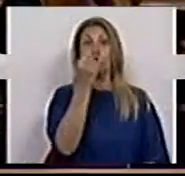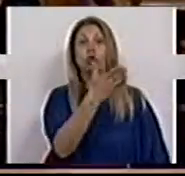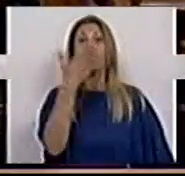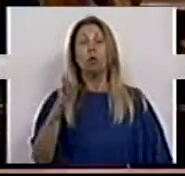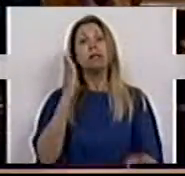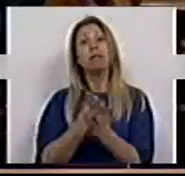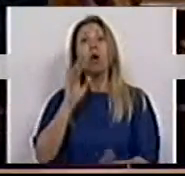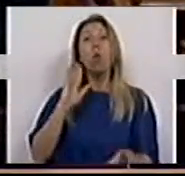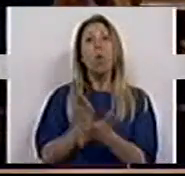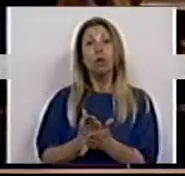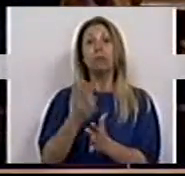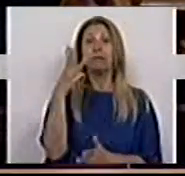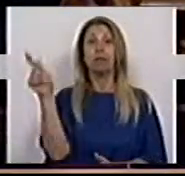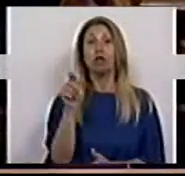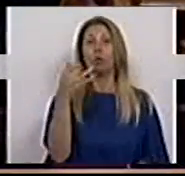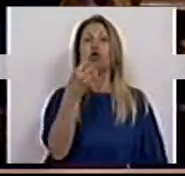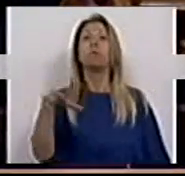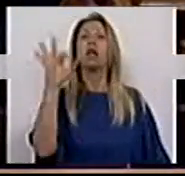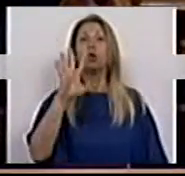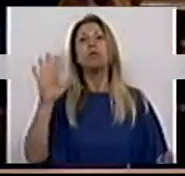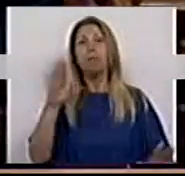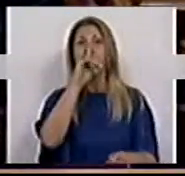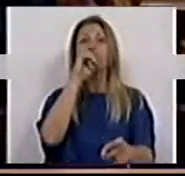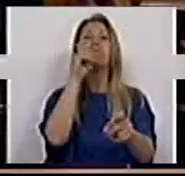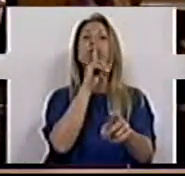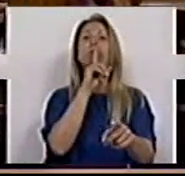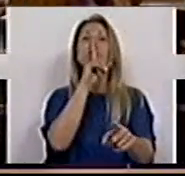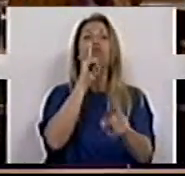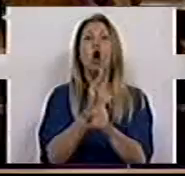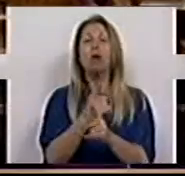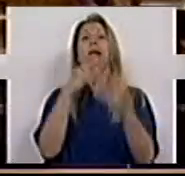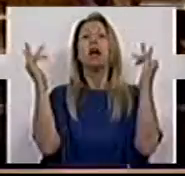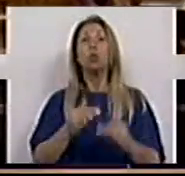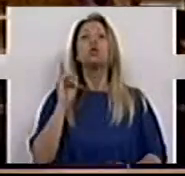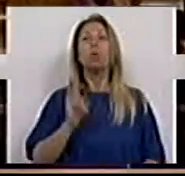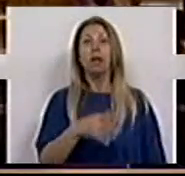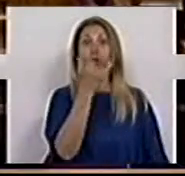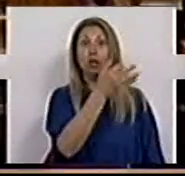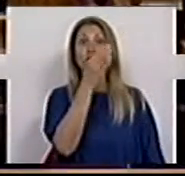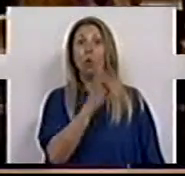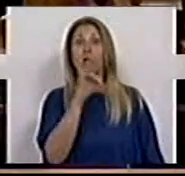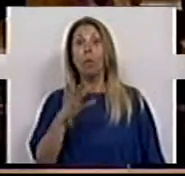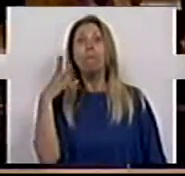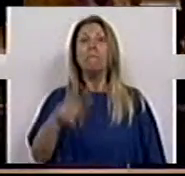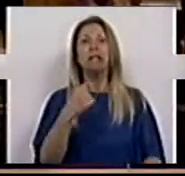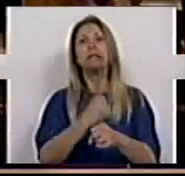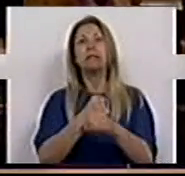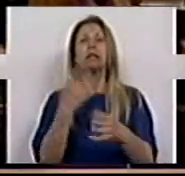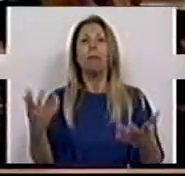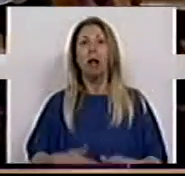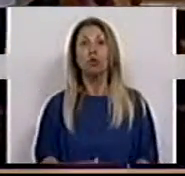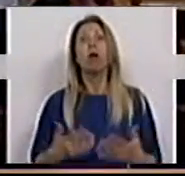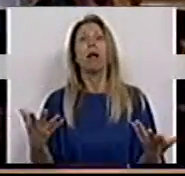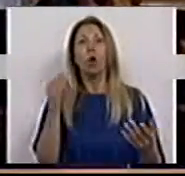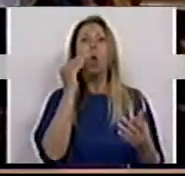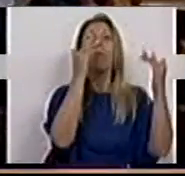trimestre de 2014, mas ao mesmo tempo reduz 244 mil empregos. Como é isto é possível? Como é que se reduz os desempregados em